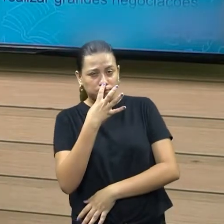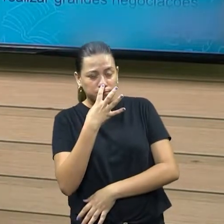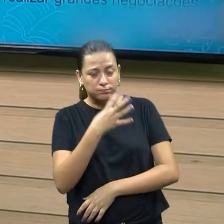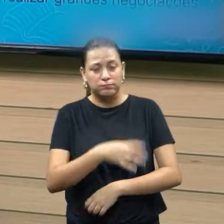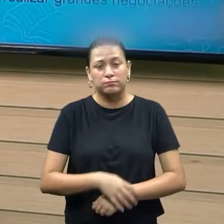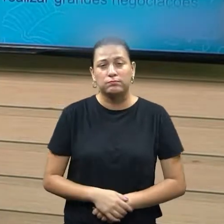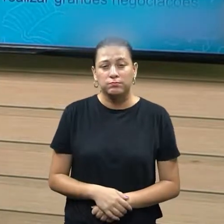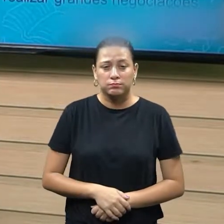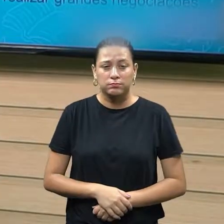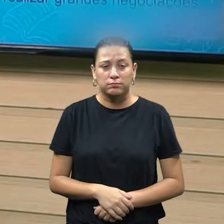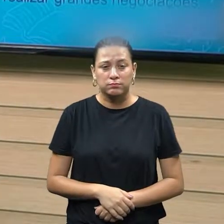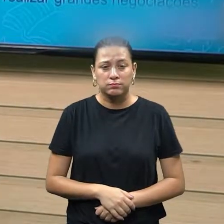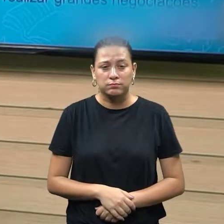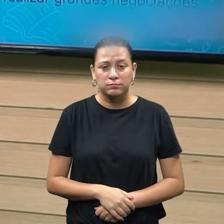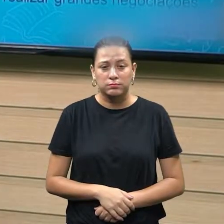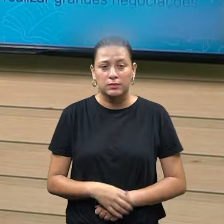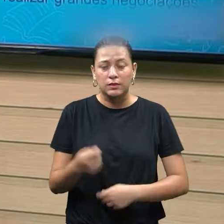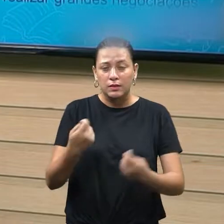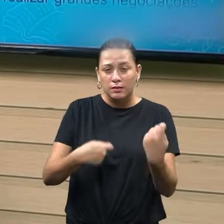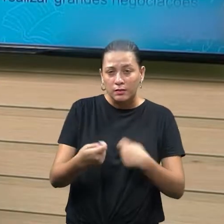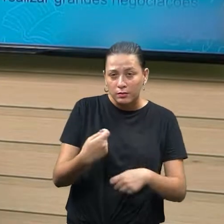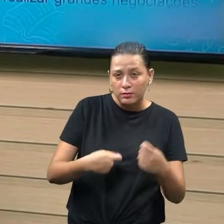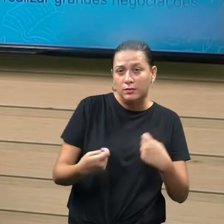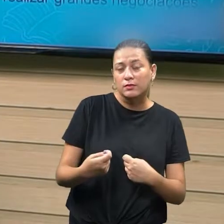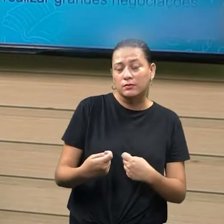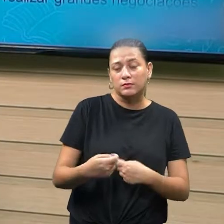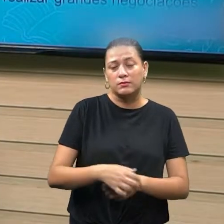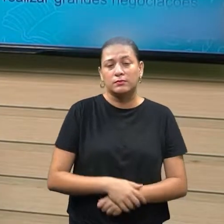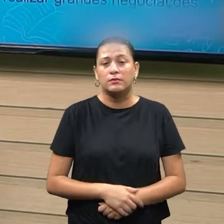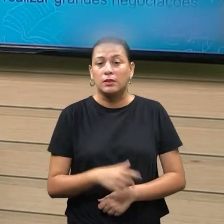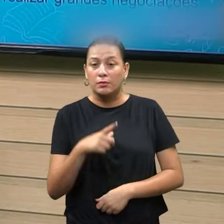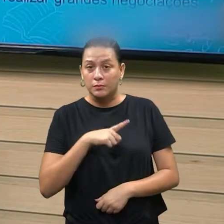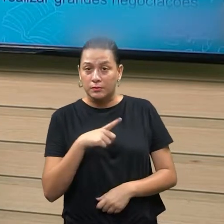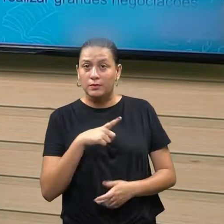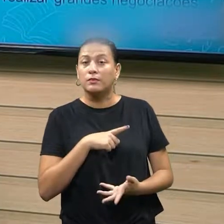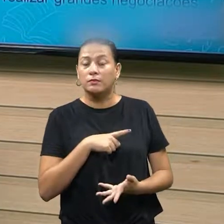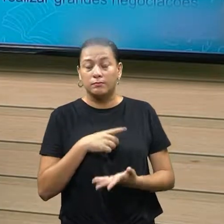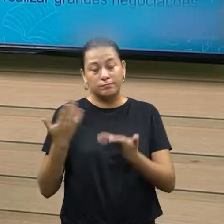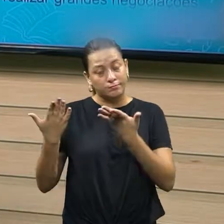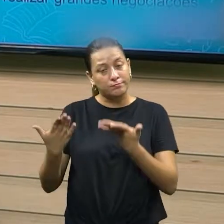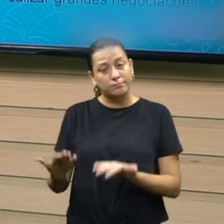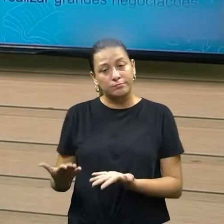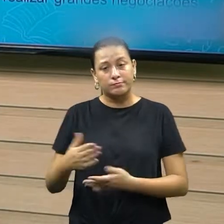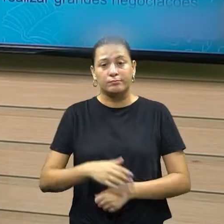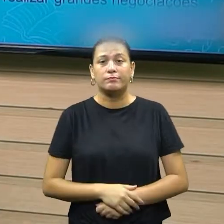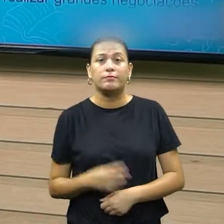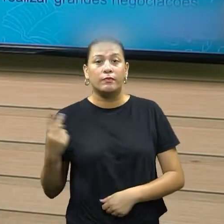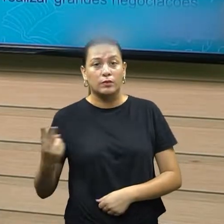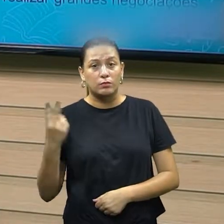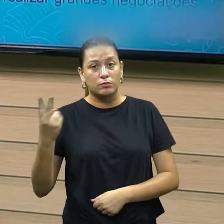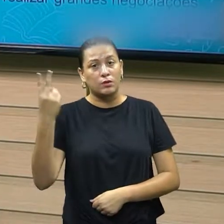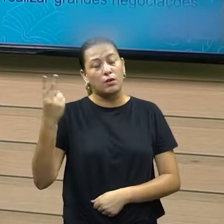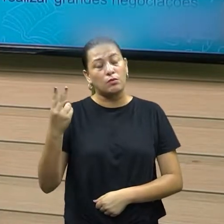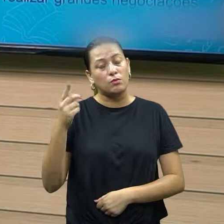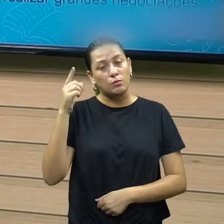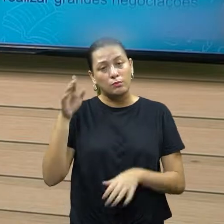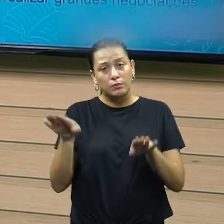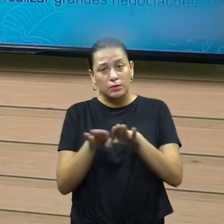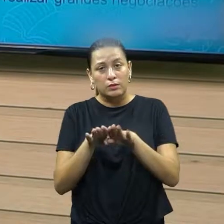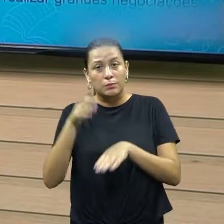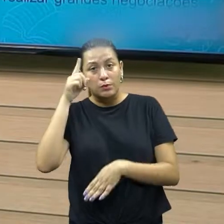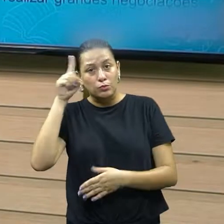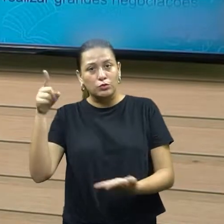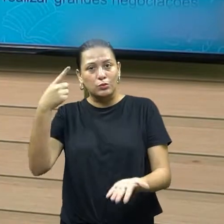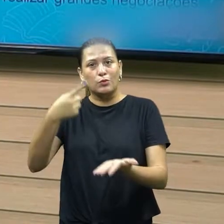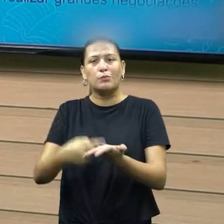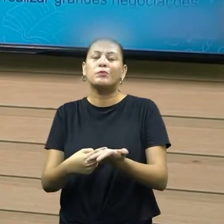a negociação se faz presente. Principalmente nessas premissas que eu falei pra vocês, em relação à preço, em relação ao prazo. Há uma discussão